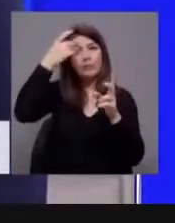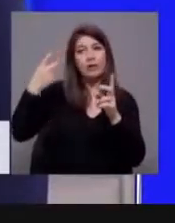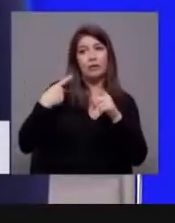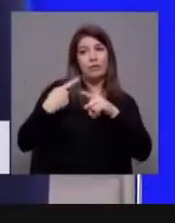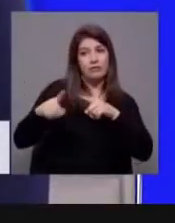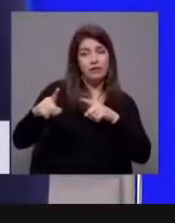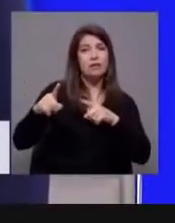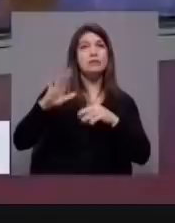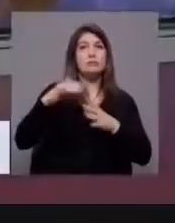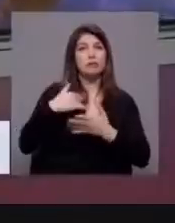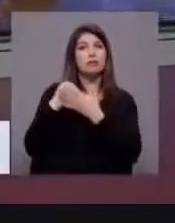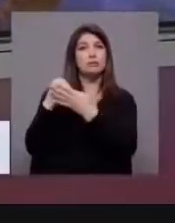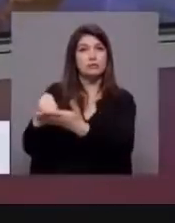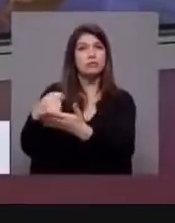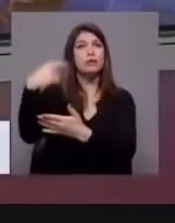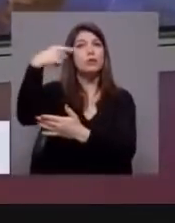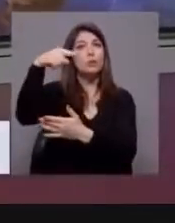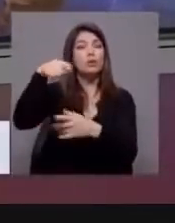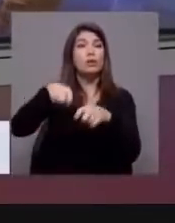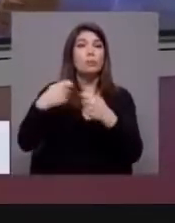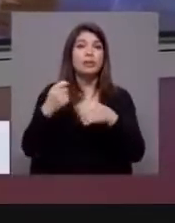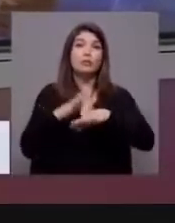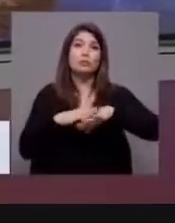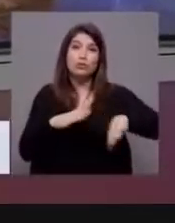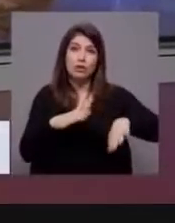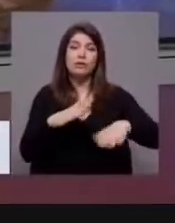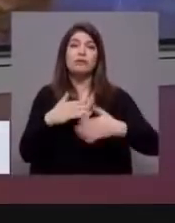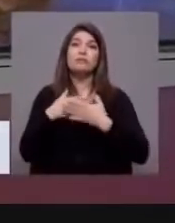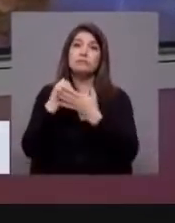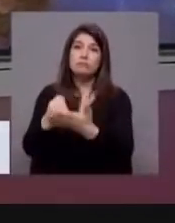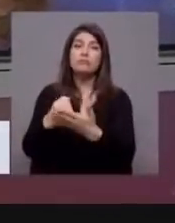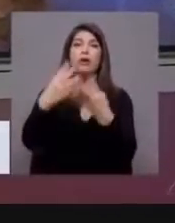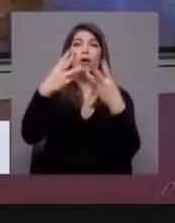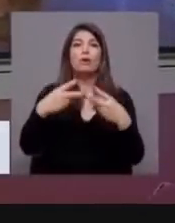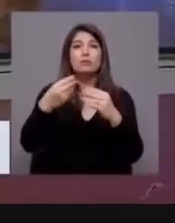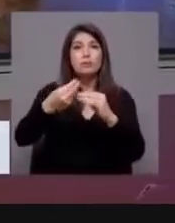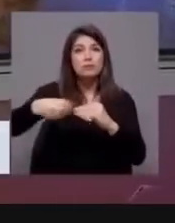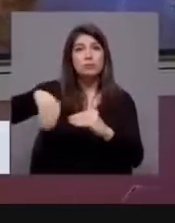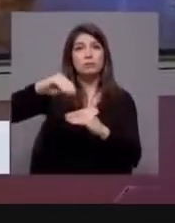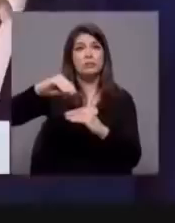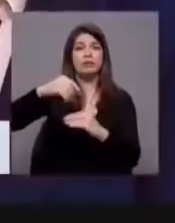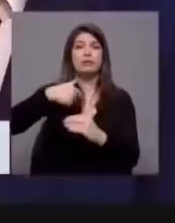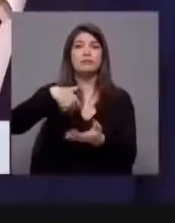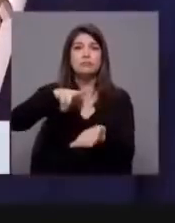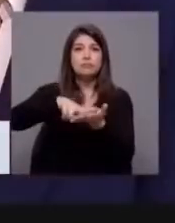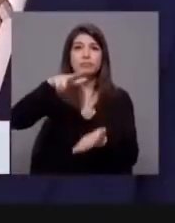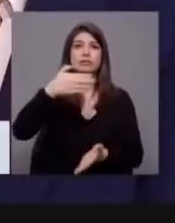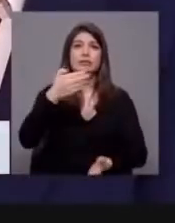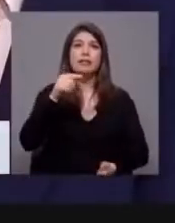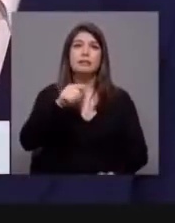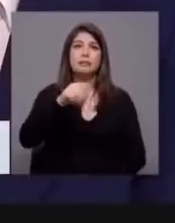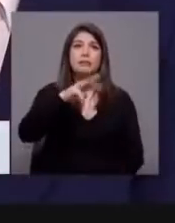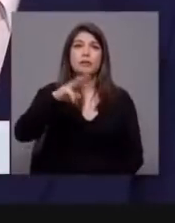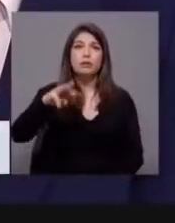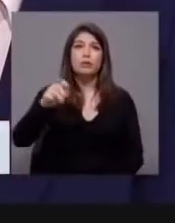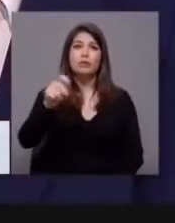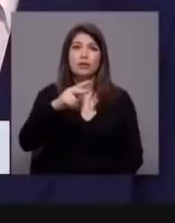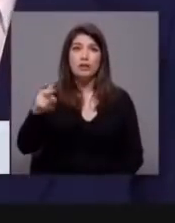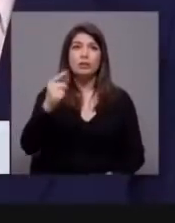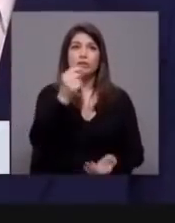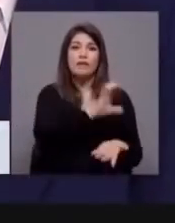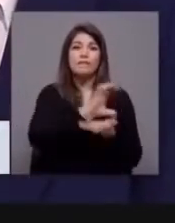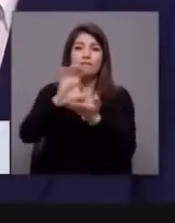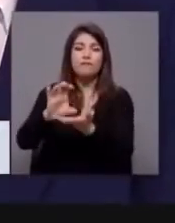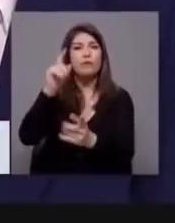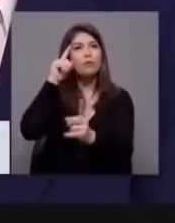E também foi o único Partido de Esquerda com que contou para o orçamento suplementar em que viabilizámos 7 mil milhões de euros de resposta à pandemia